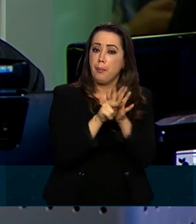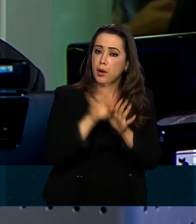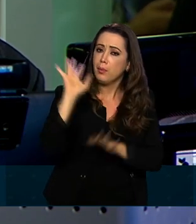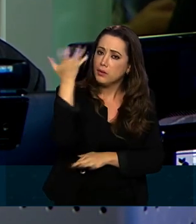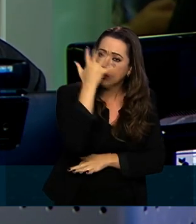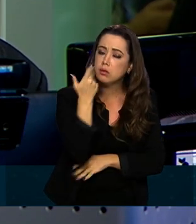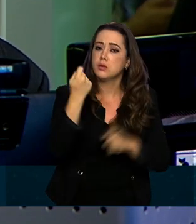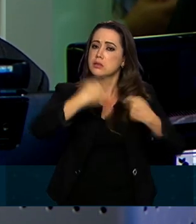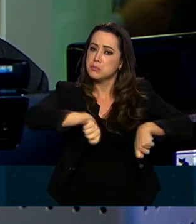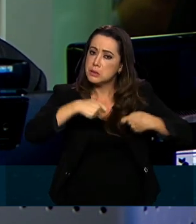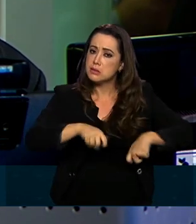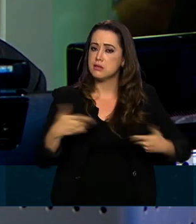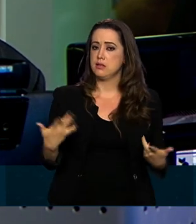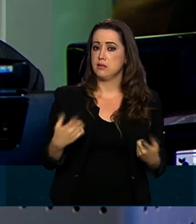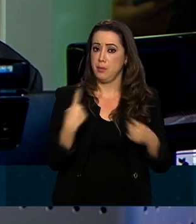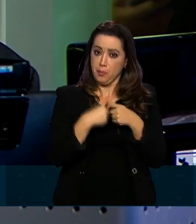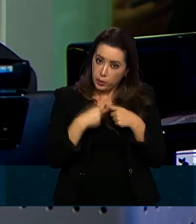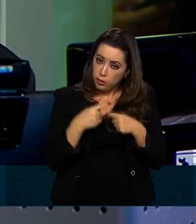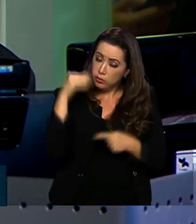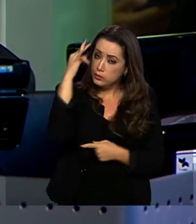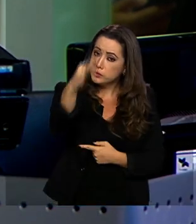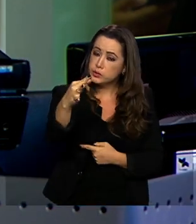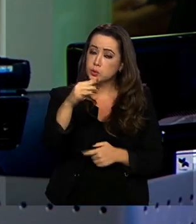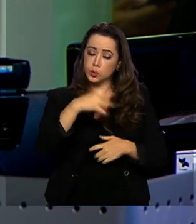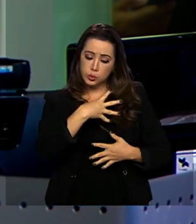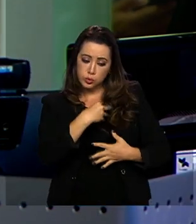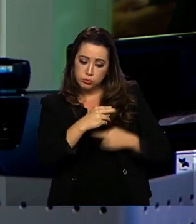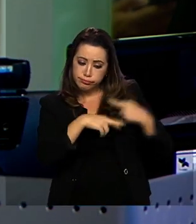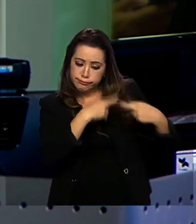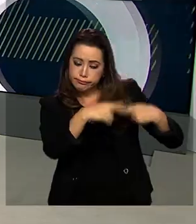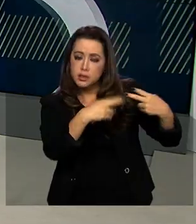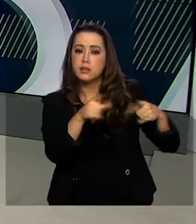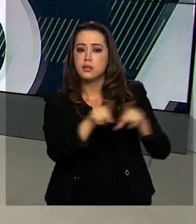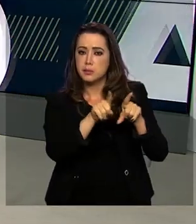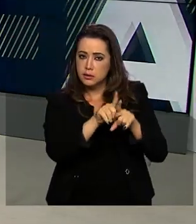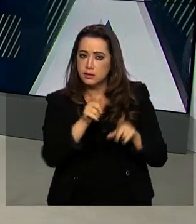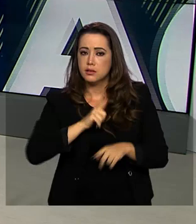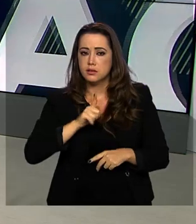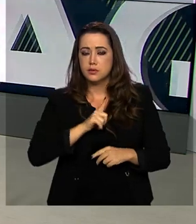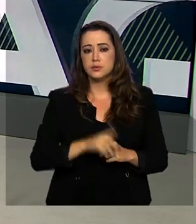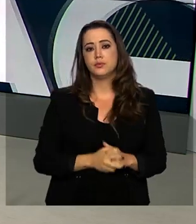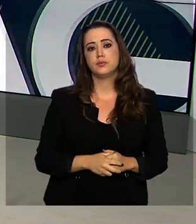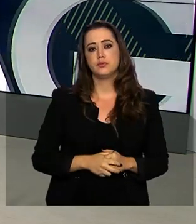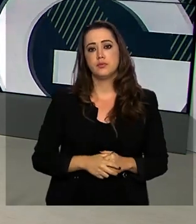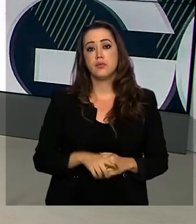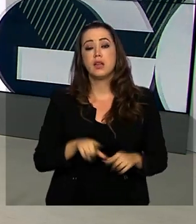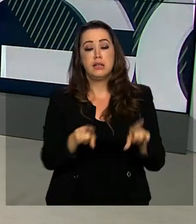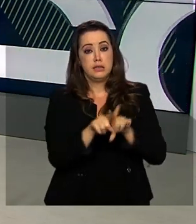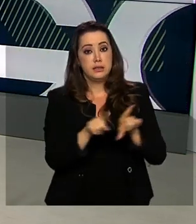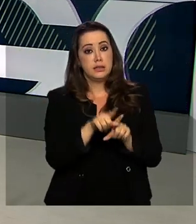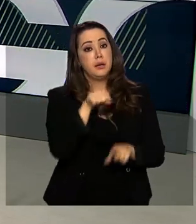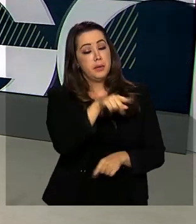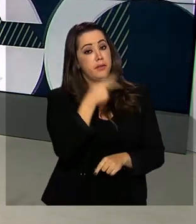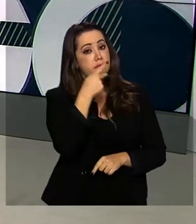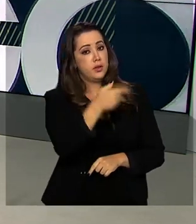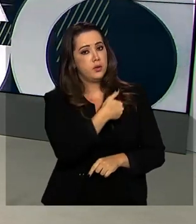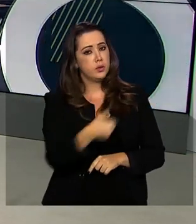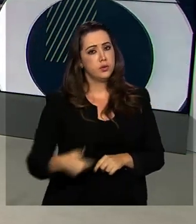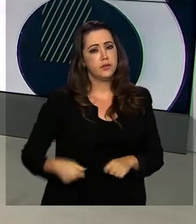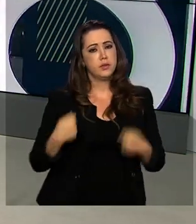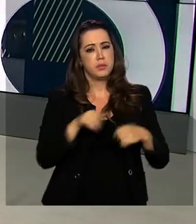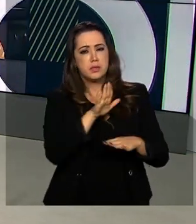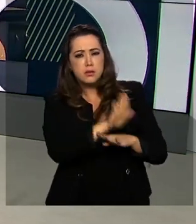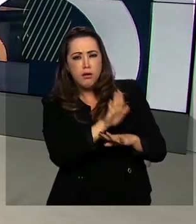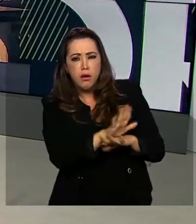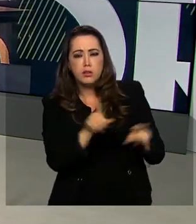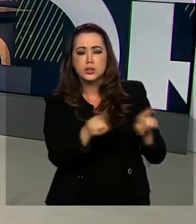para que as próximas gerações também possam usufruí-las. Mourão também falou que o governo deve reforçar